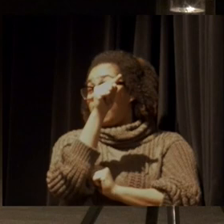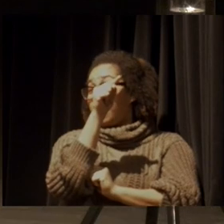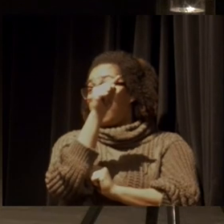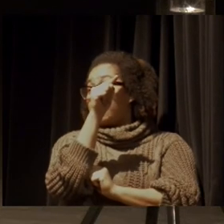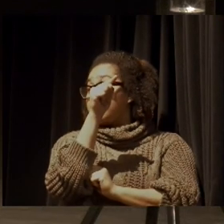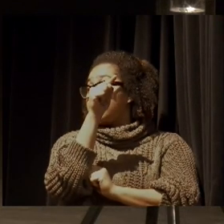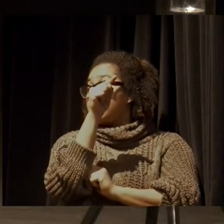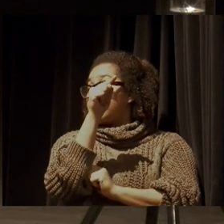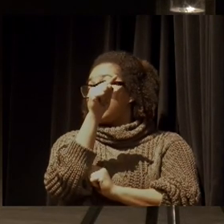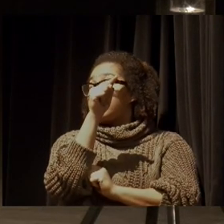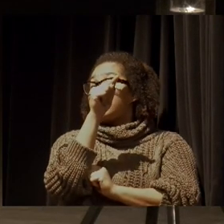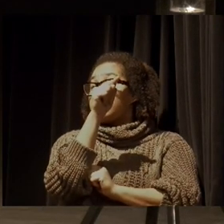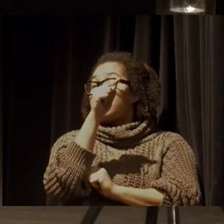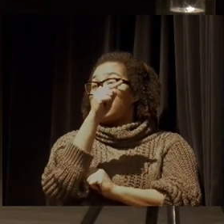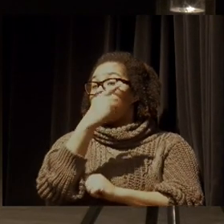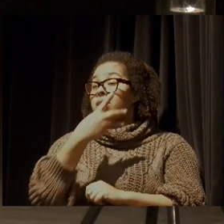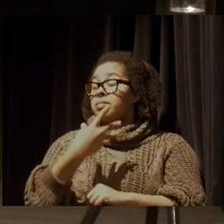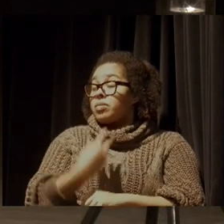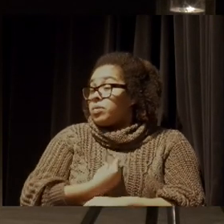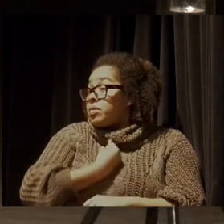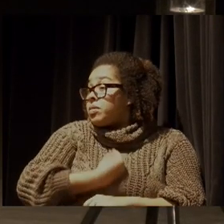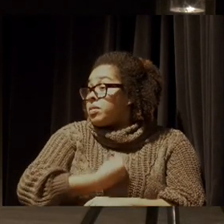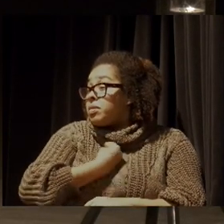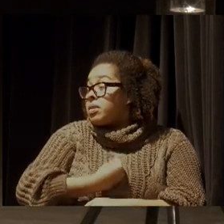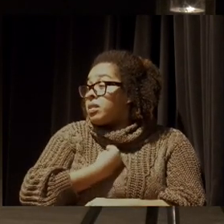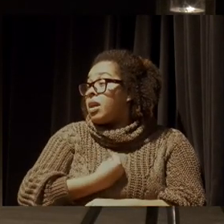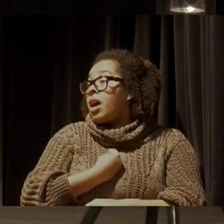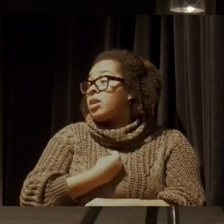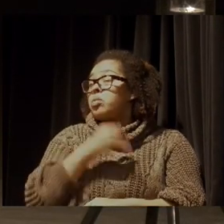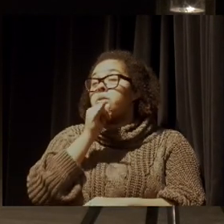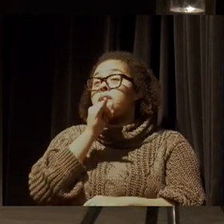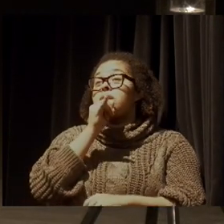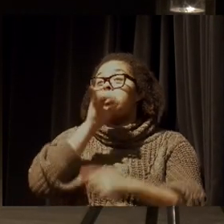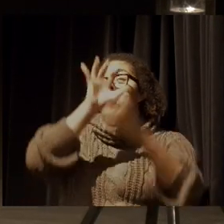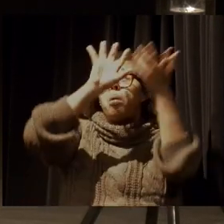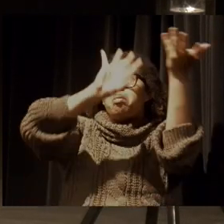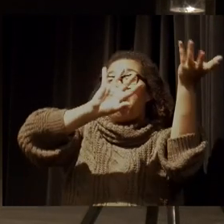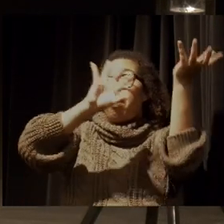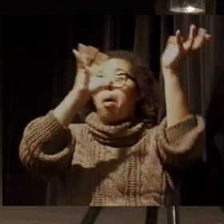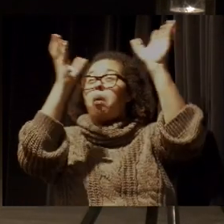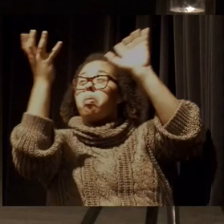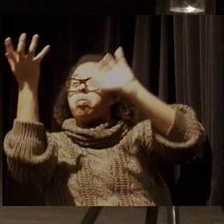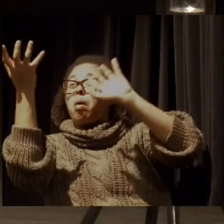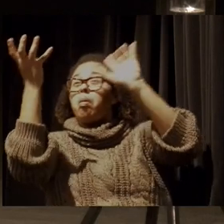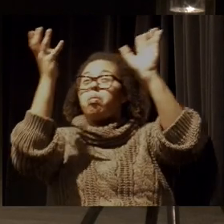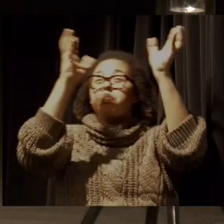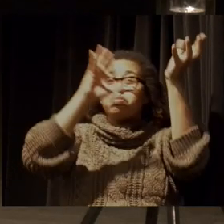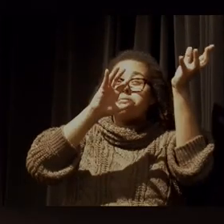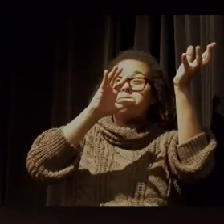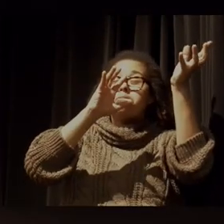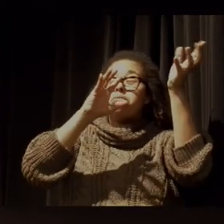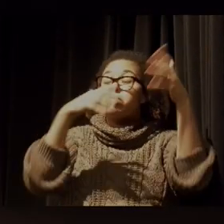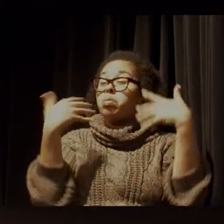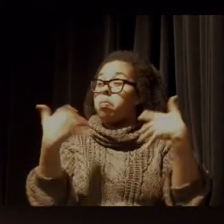está enfrentando essa questão dos extremos climáticos, é com muita gravidade.